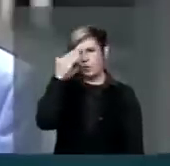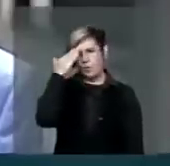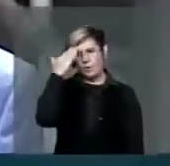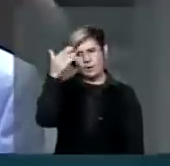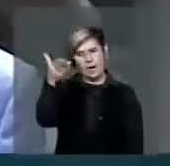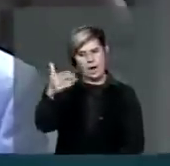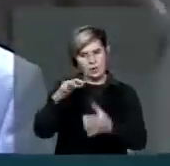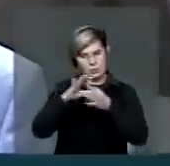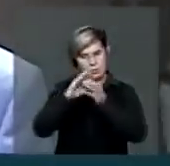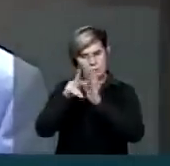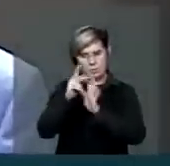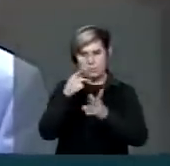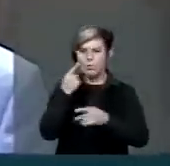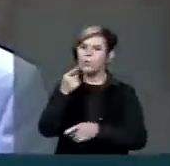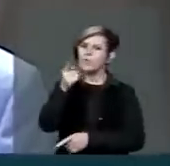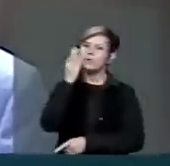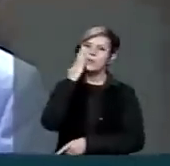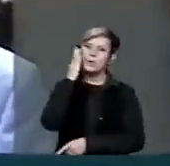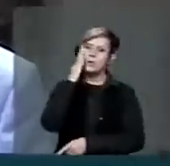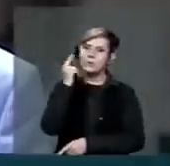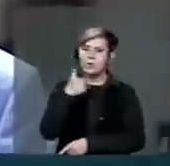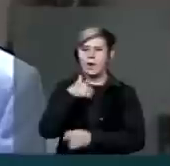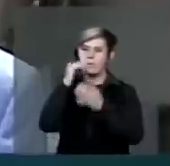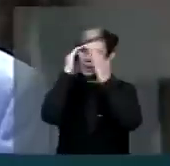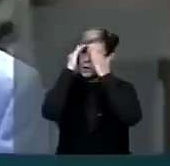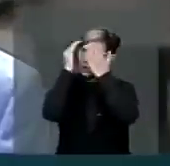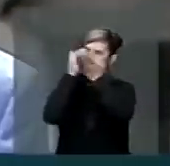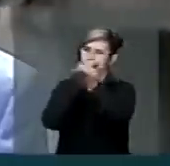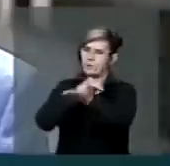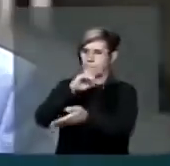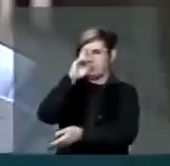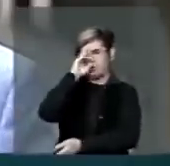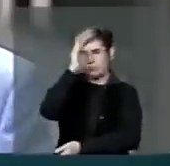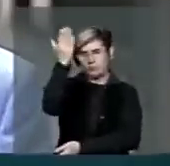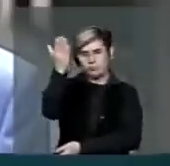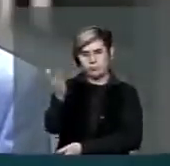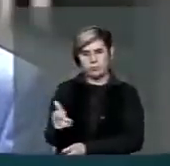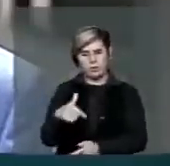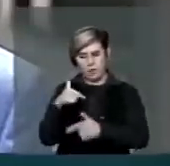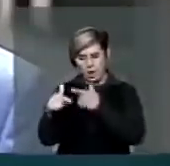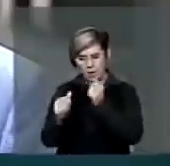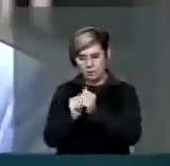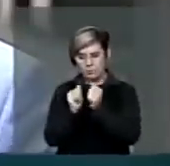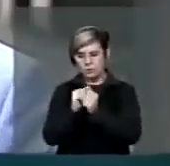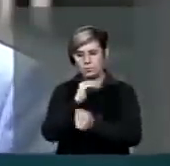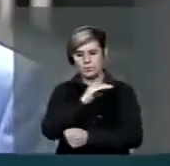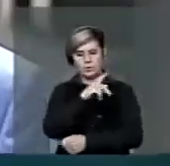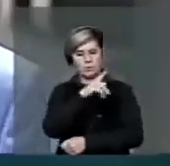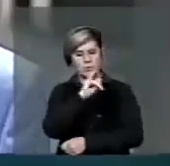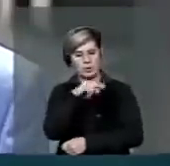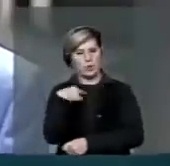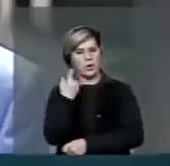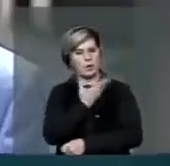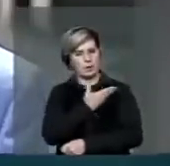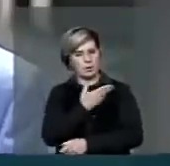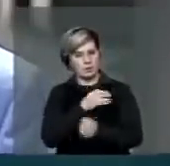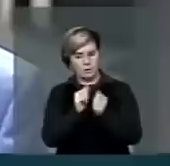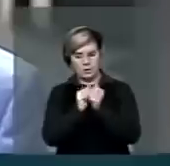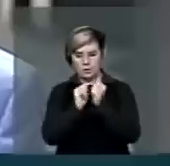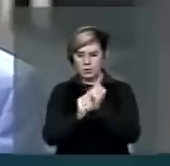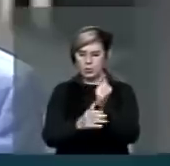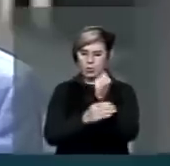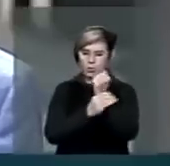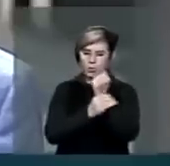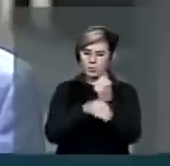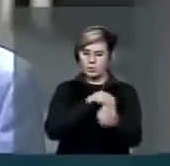Vossa Excelência sabe do respeito, do apreço que eu tenho a Vossa Excelência. Muito obrigado. Trabalhamos na CPI, fomos colega na Comissão de Segurança e